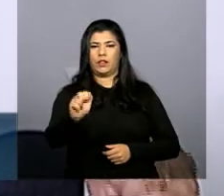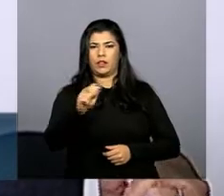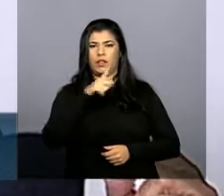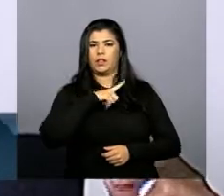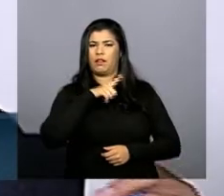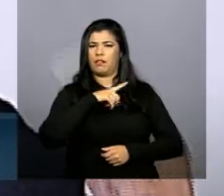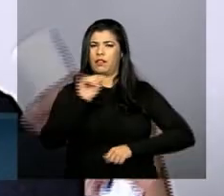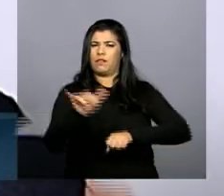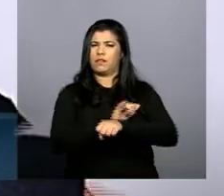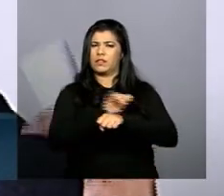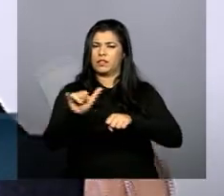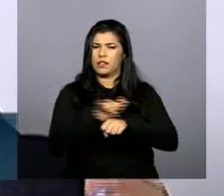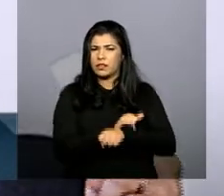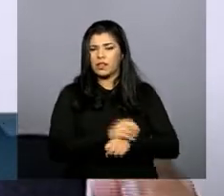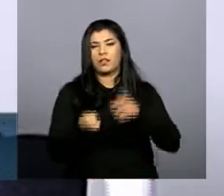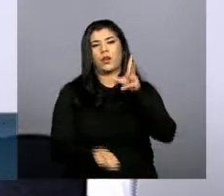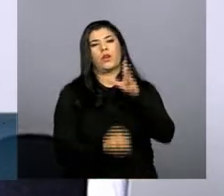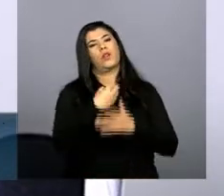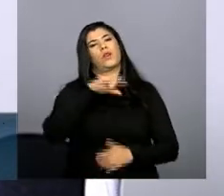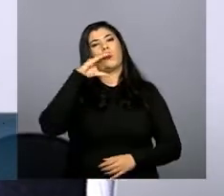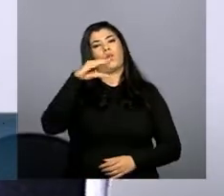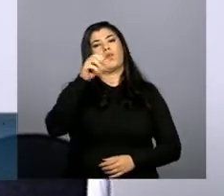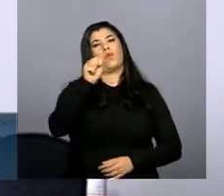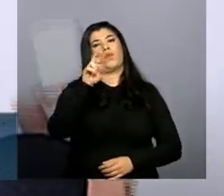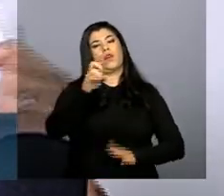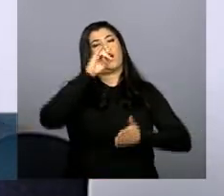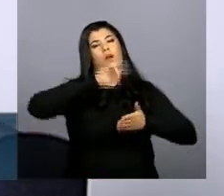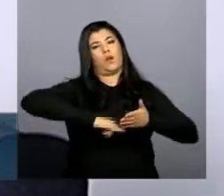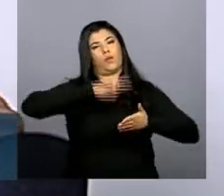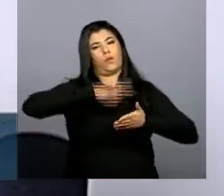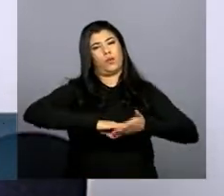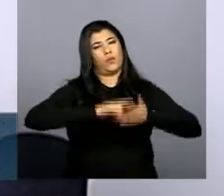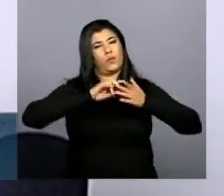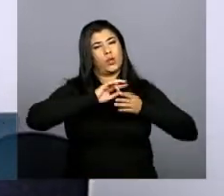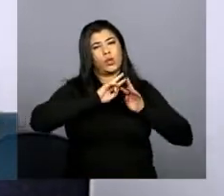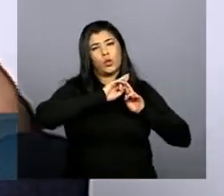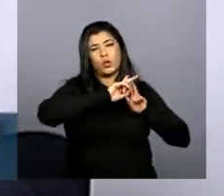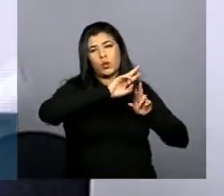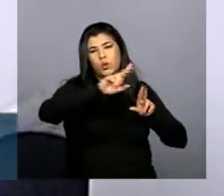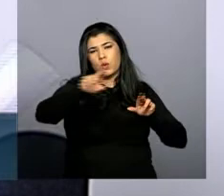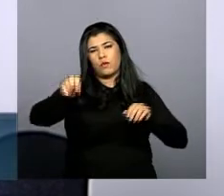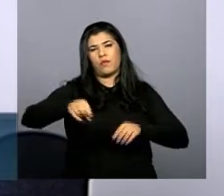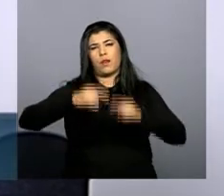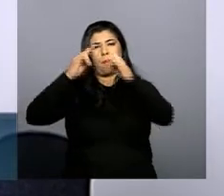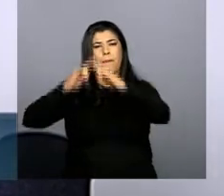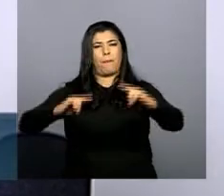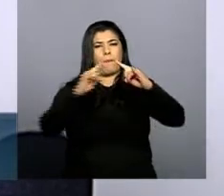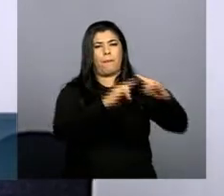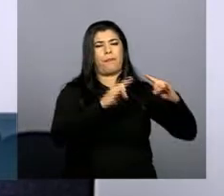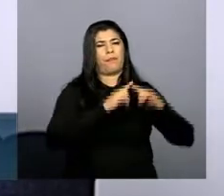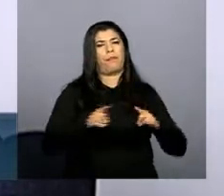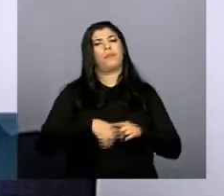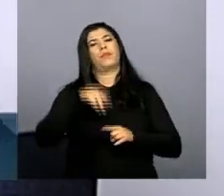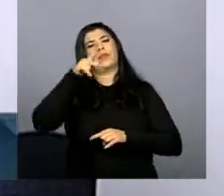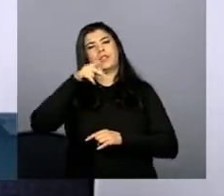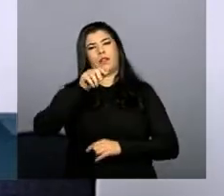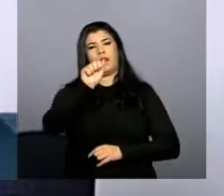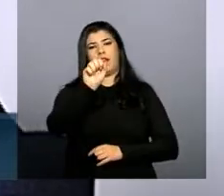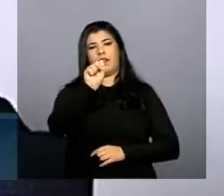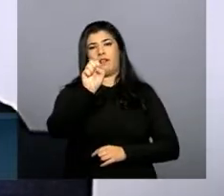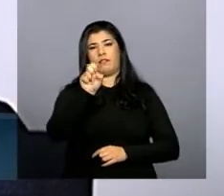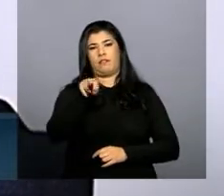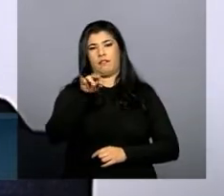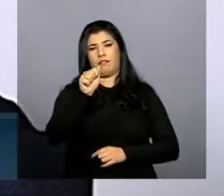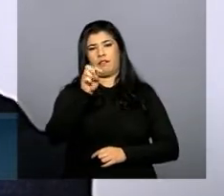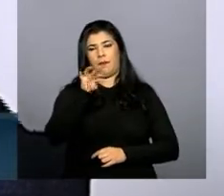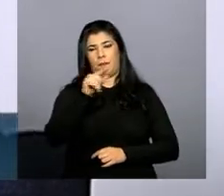de fazer o CAR para todos os assentamentos do país que tem competência como isso vai acontecer do ponto de vista de regularização em face do